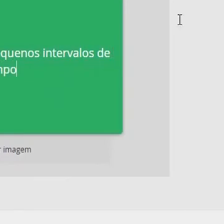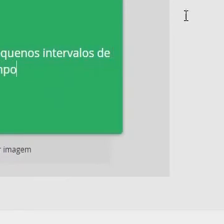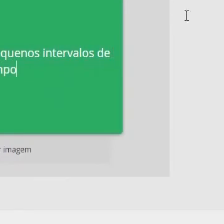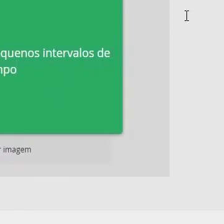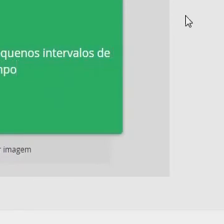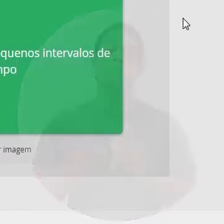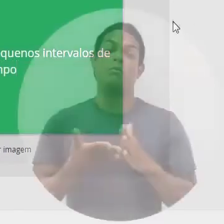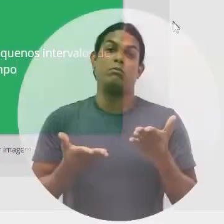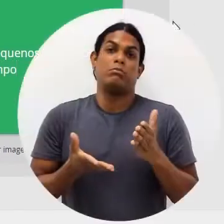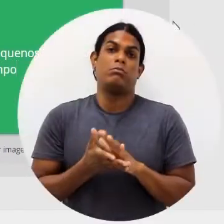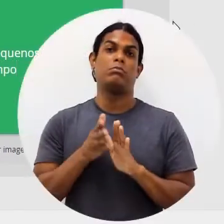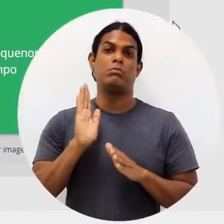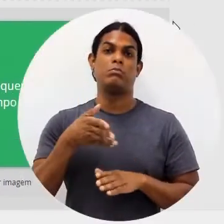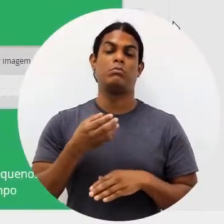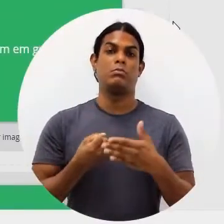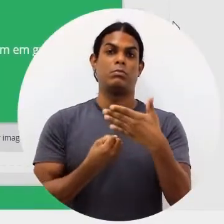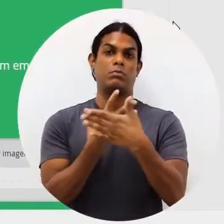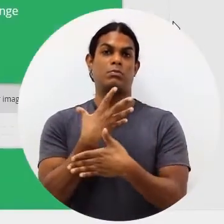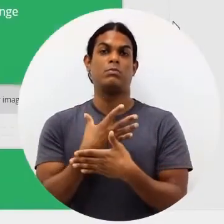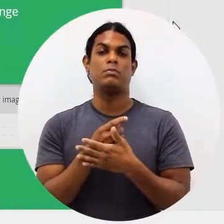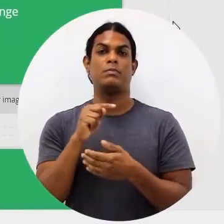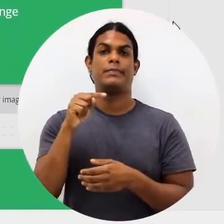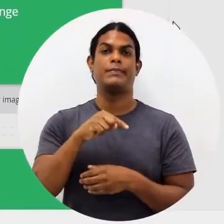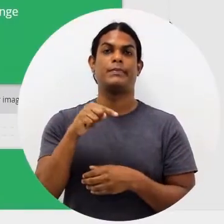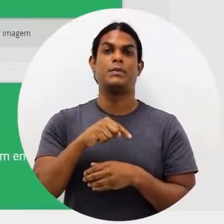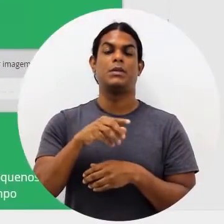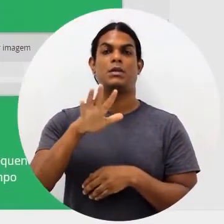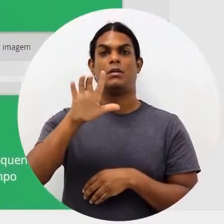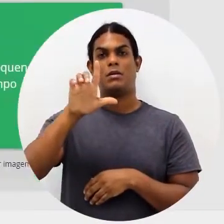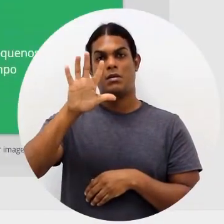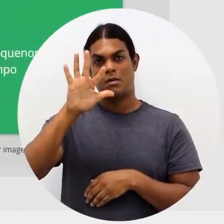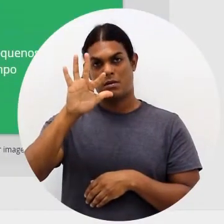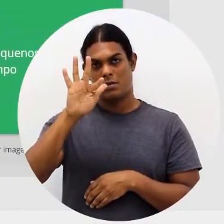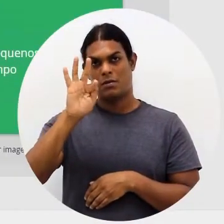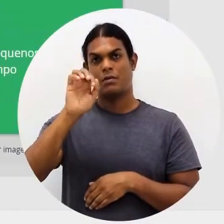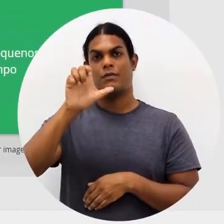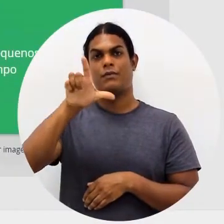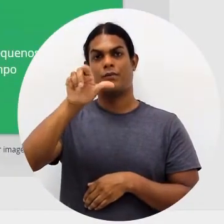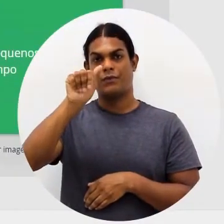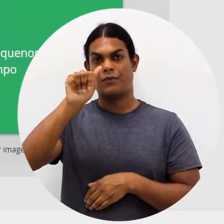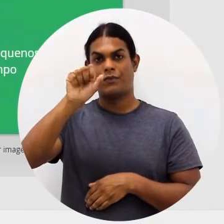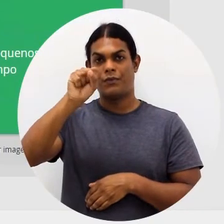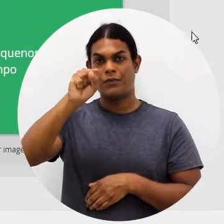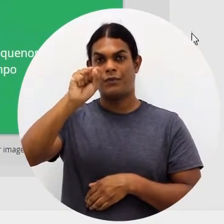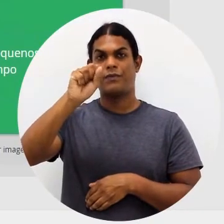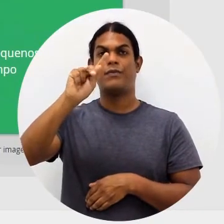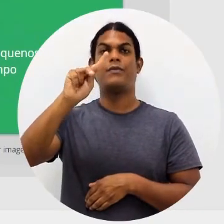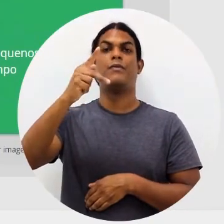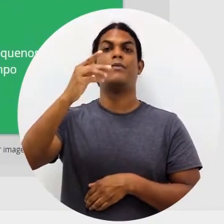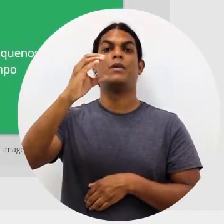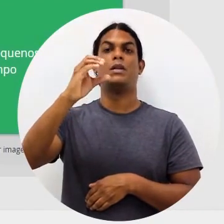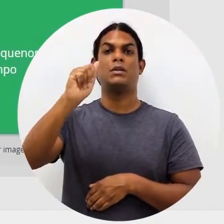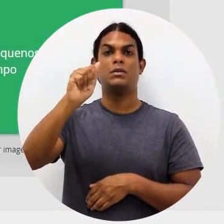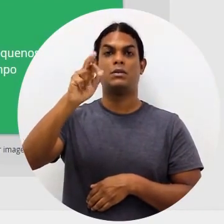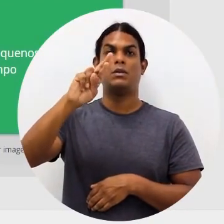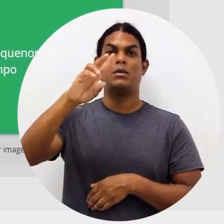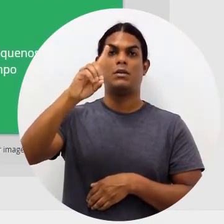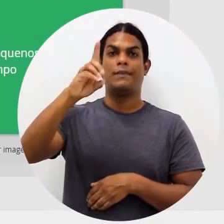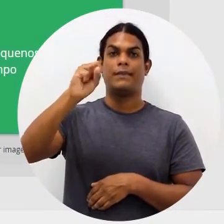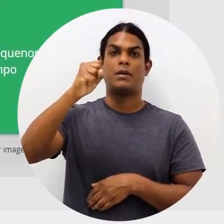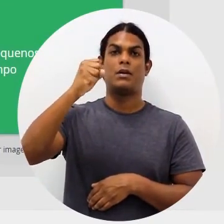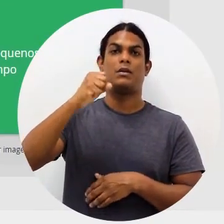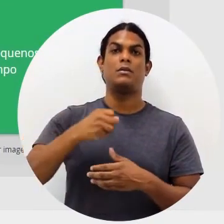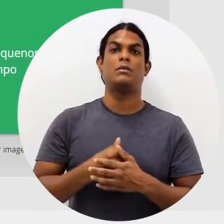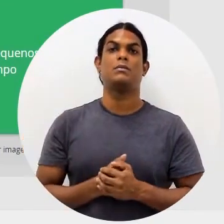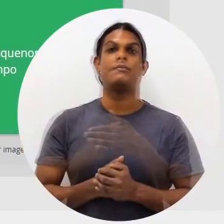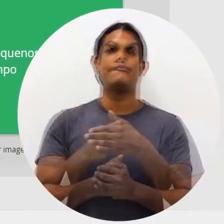Bom, aqui a gente já criou um flashcard com três opções de coisas diferentes. Então, só para a gente poder ver como